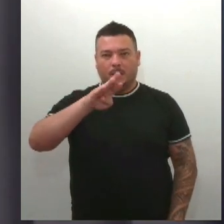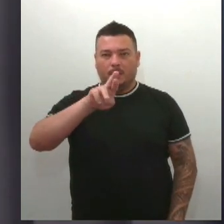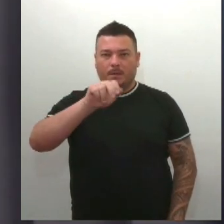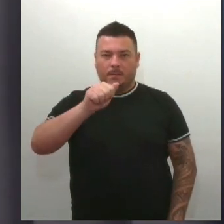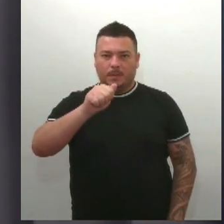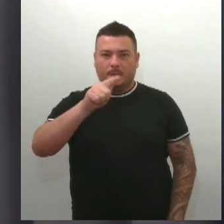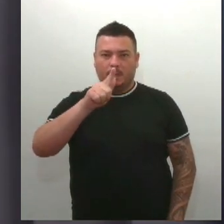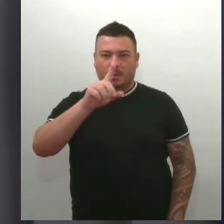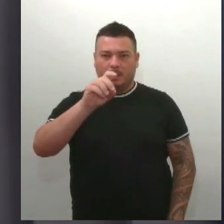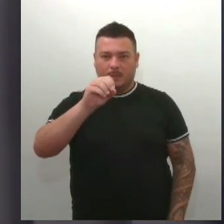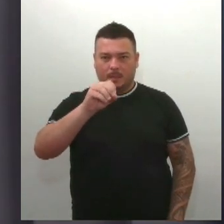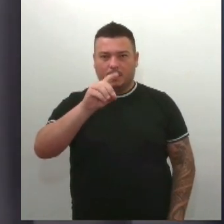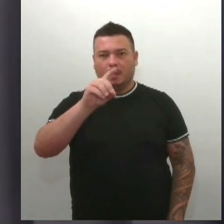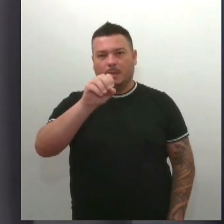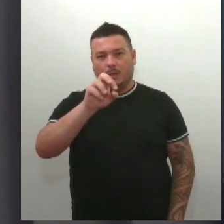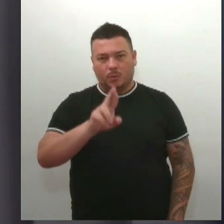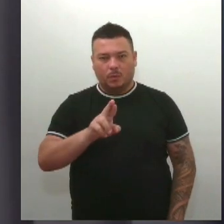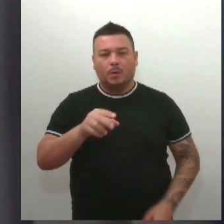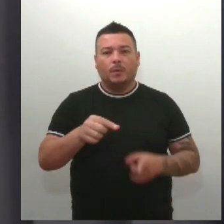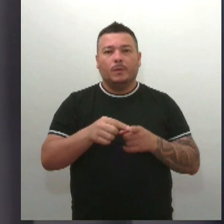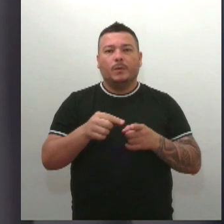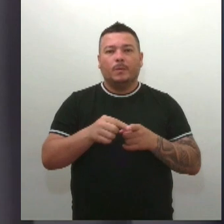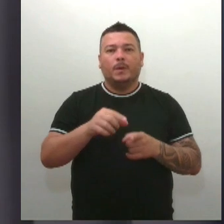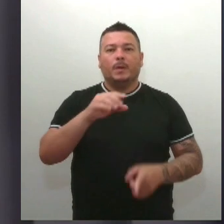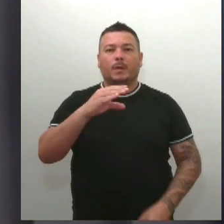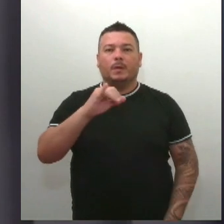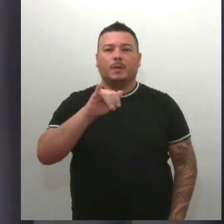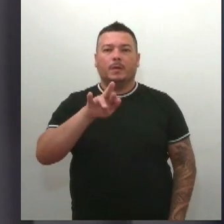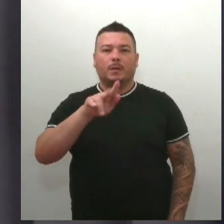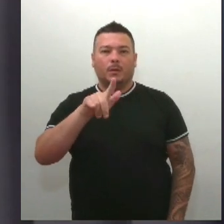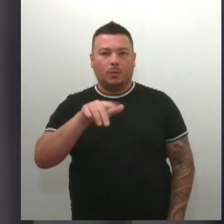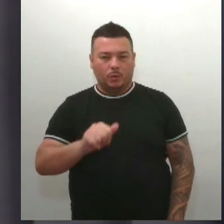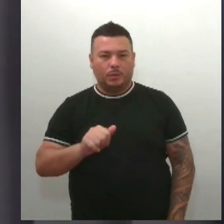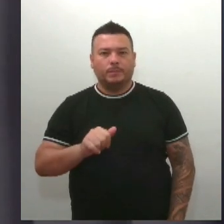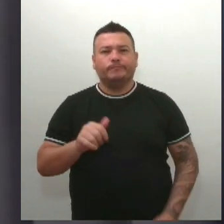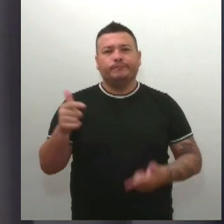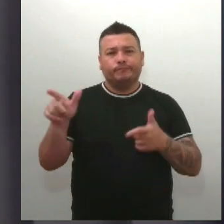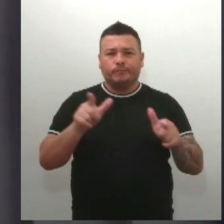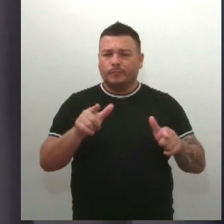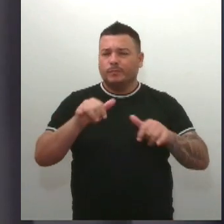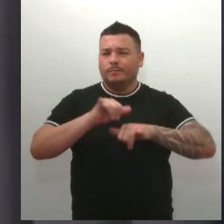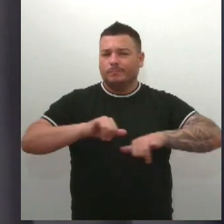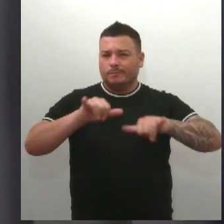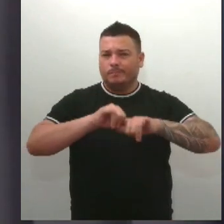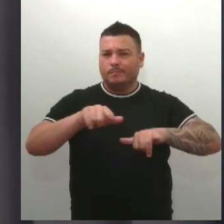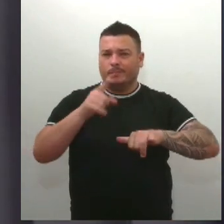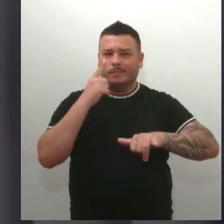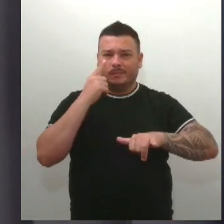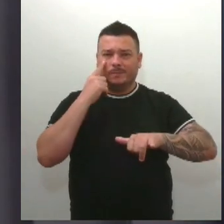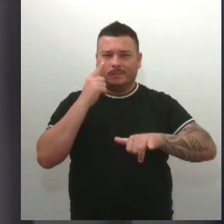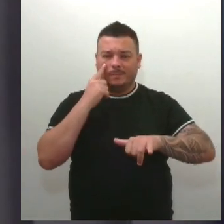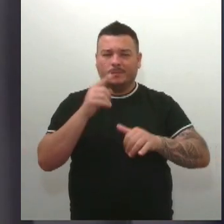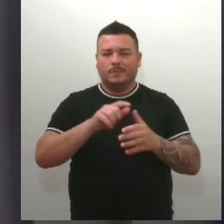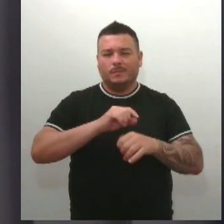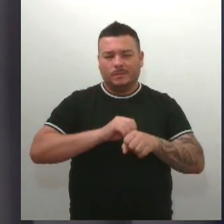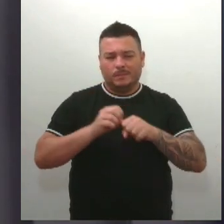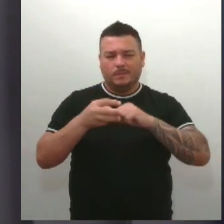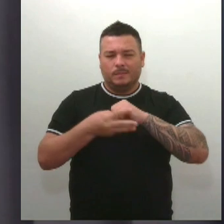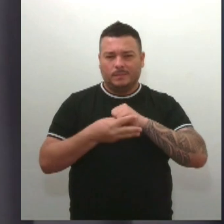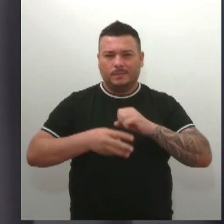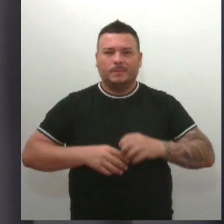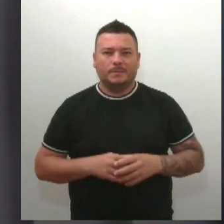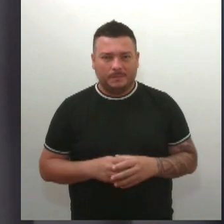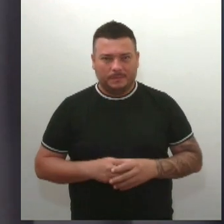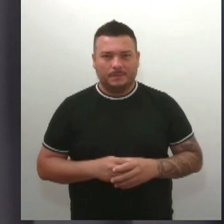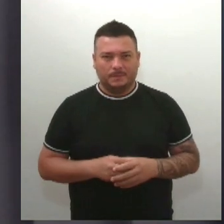em Aracaju. O Informativo TV Alesi fica por aqui. Outras notícias você acompanha daqui a pouco no boletim da agência de notícias Alesi